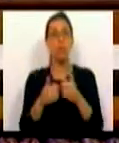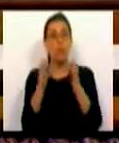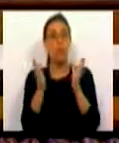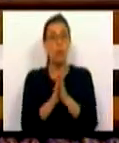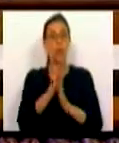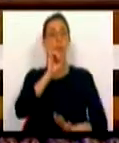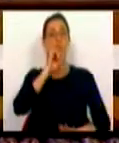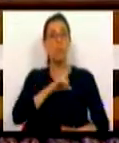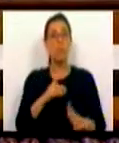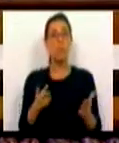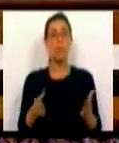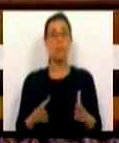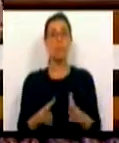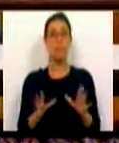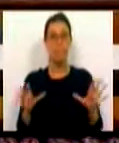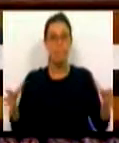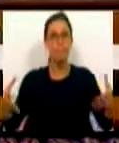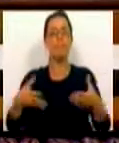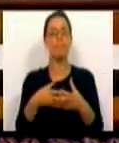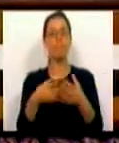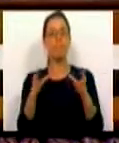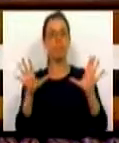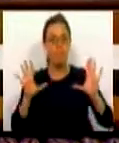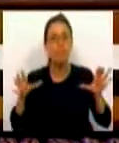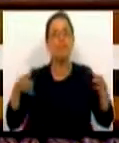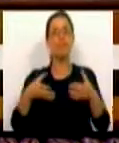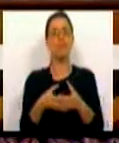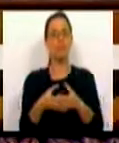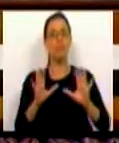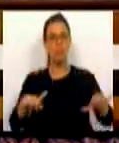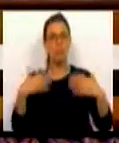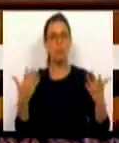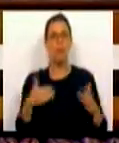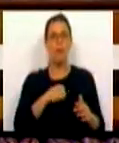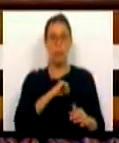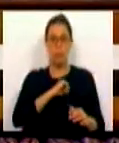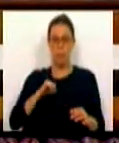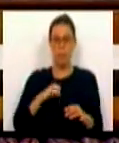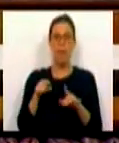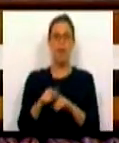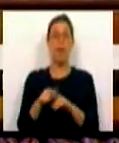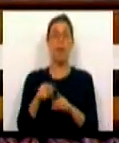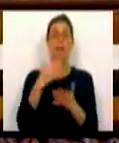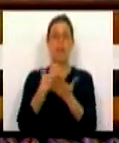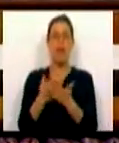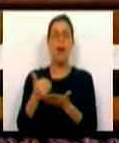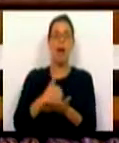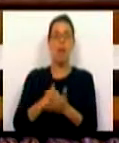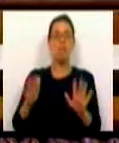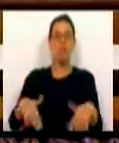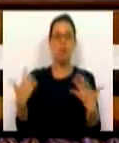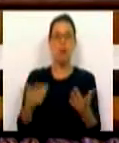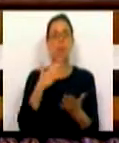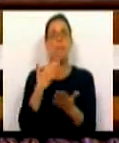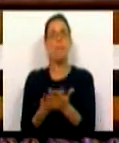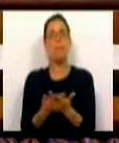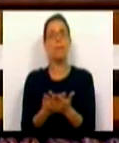aqueles que possam reunir, agregar a pequena propriedade, por forma a torná-la rentável e